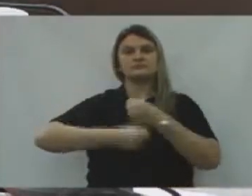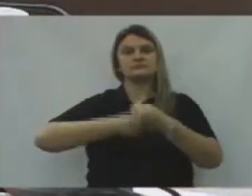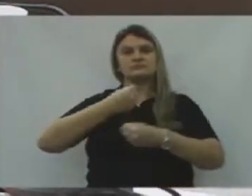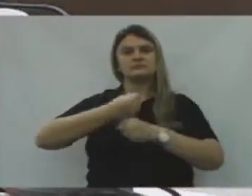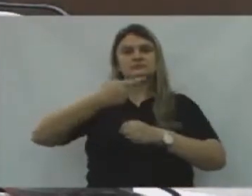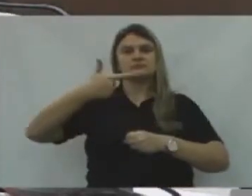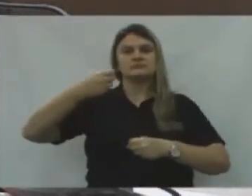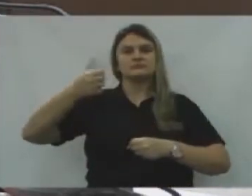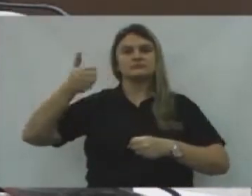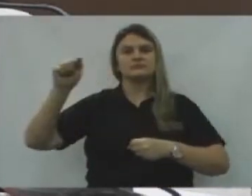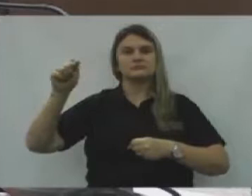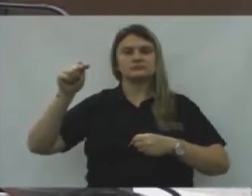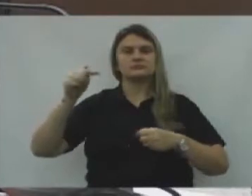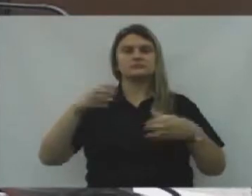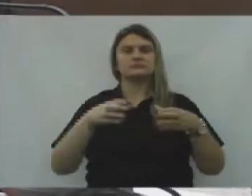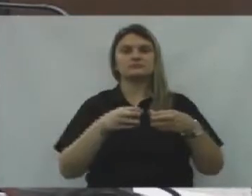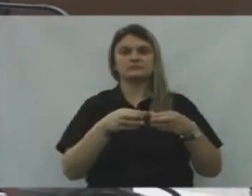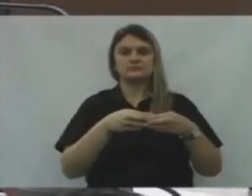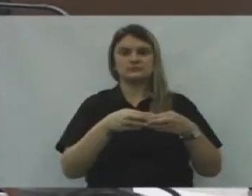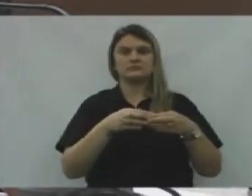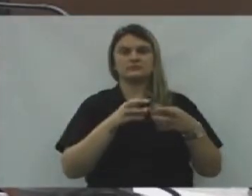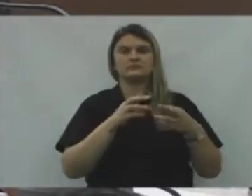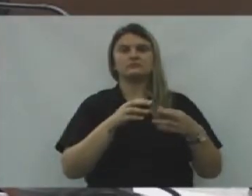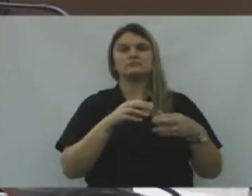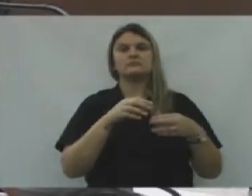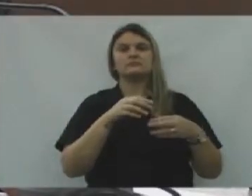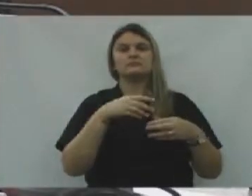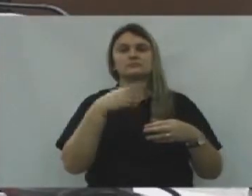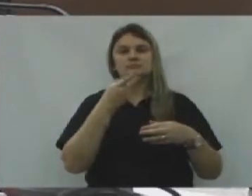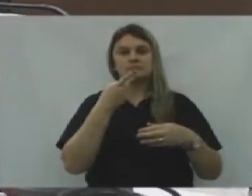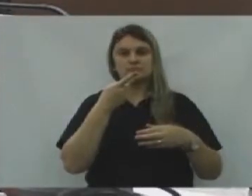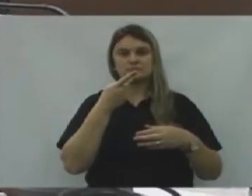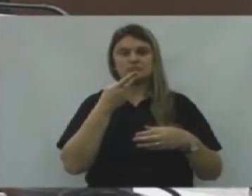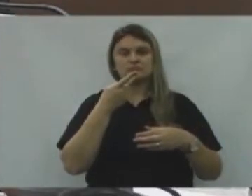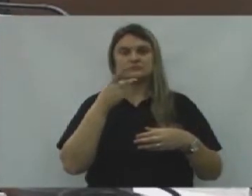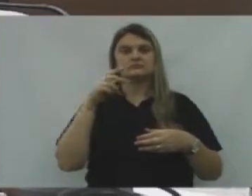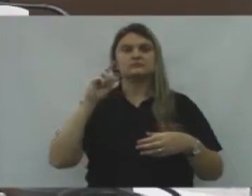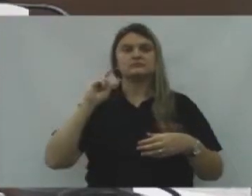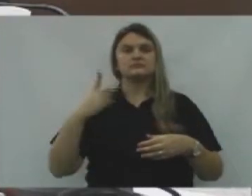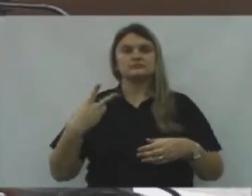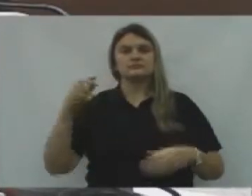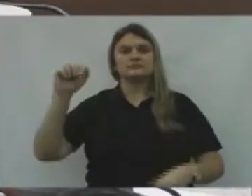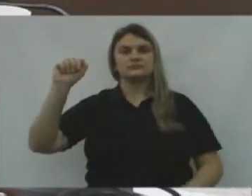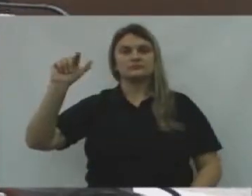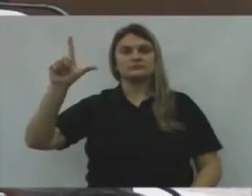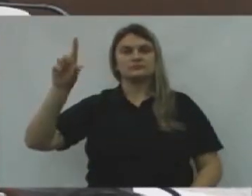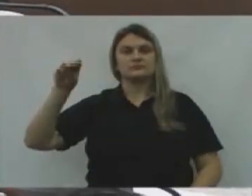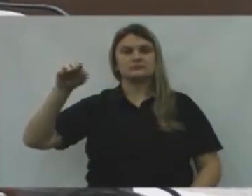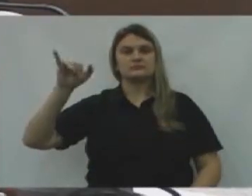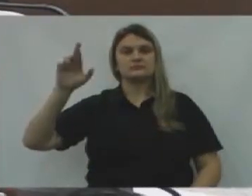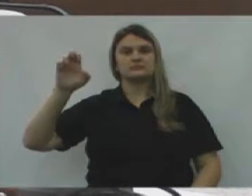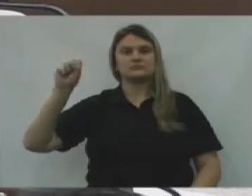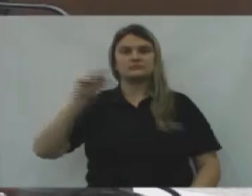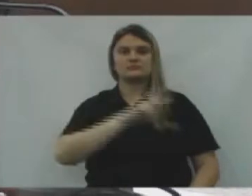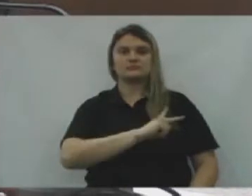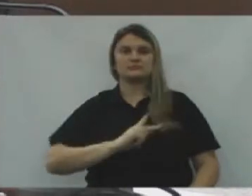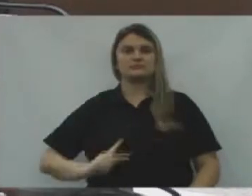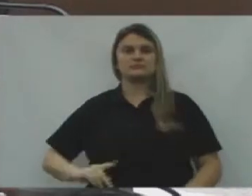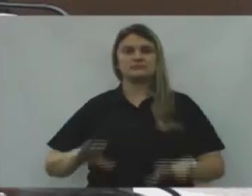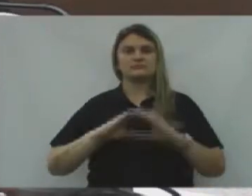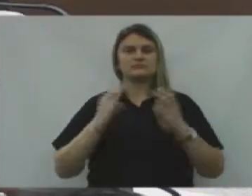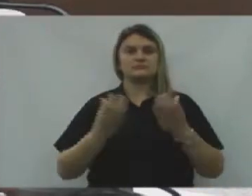2017, de gabinete. Presado, senhor Almiris Bugaifilho, Presidente da Câmara Municipal,